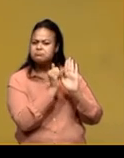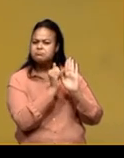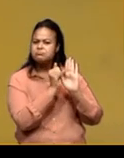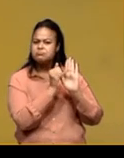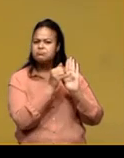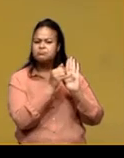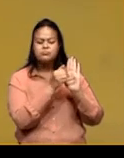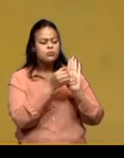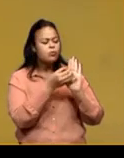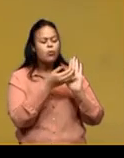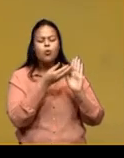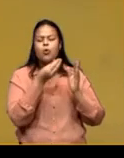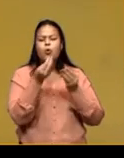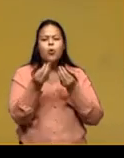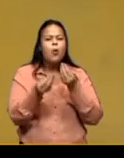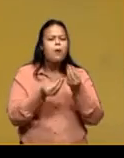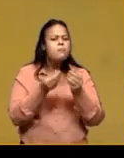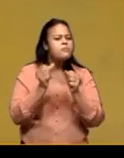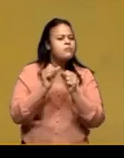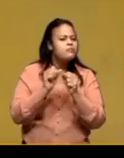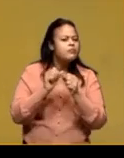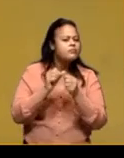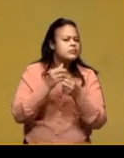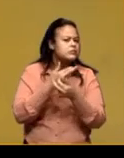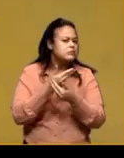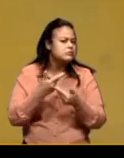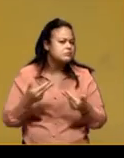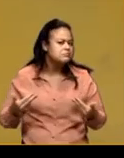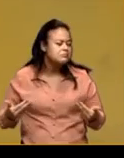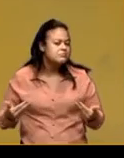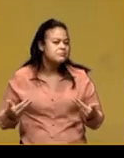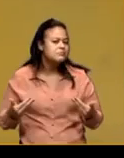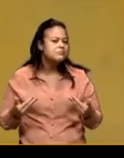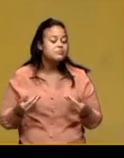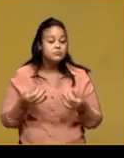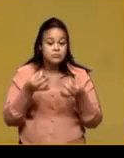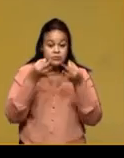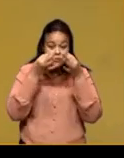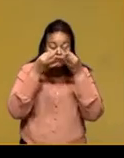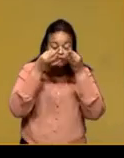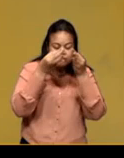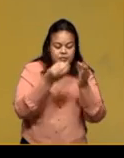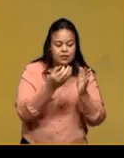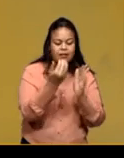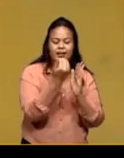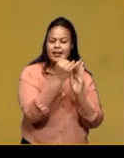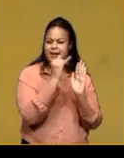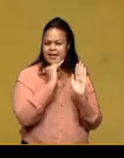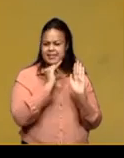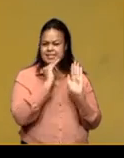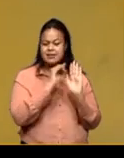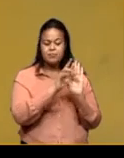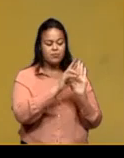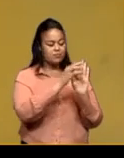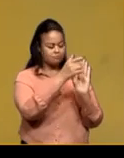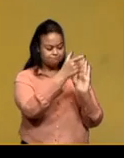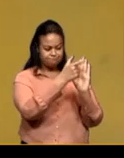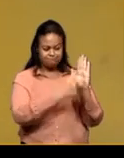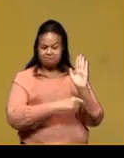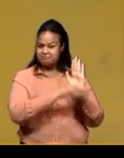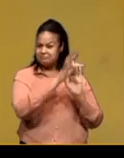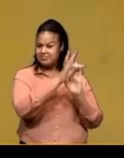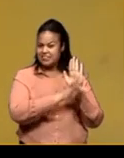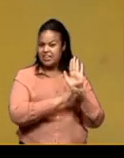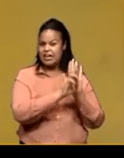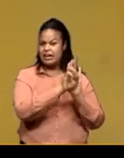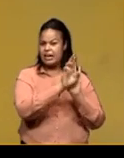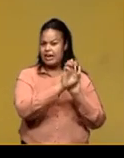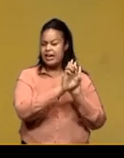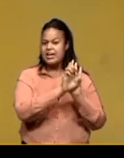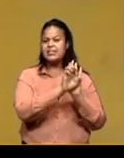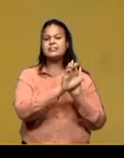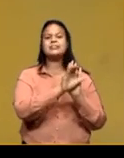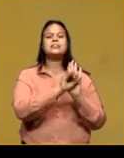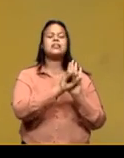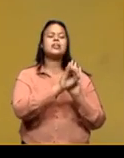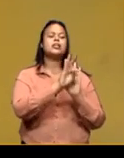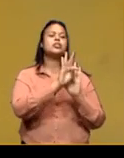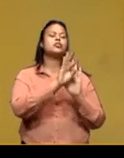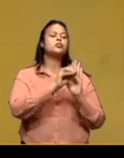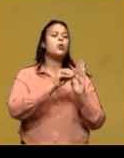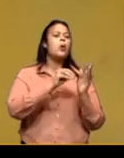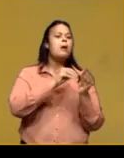aí, já vamos observar, no caso da receita, coloque isso, coloque aquilo, misture o verbo no modo